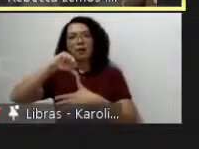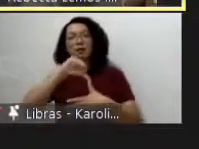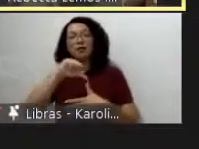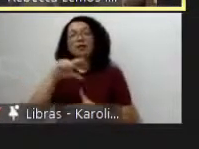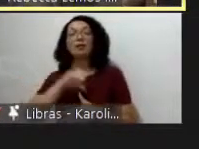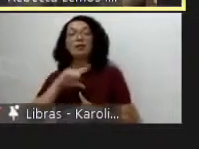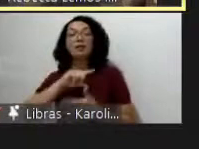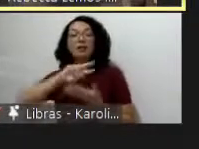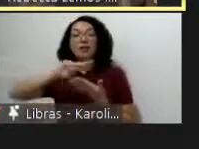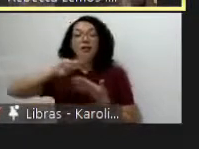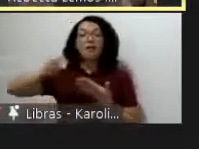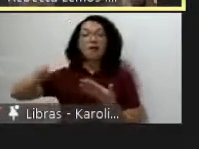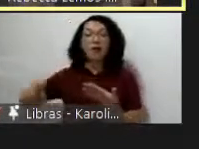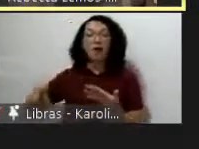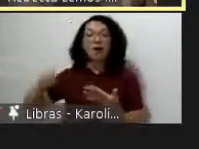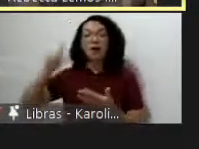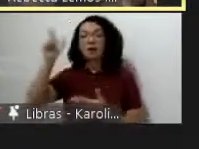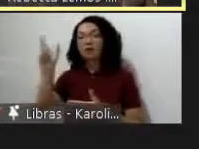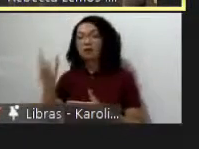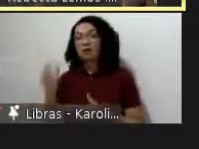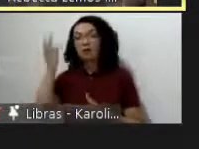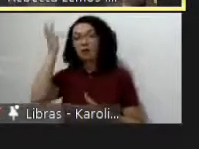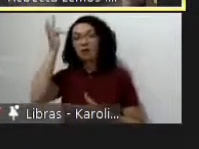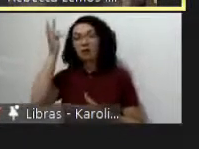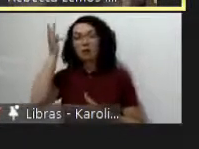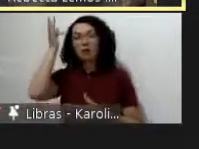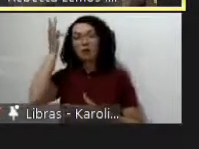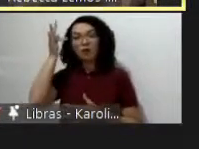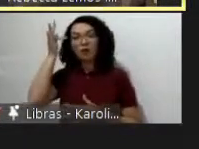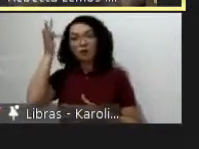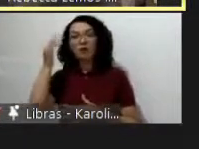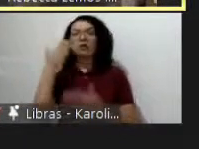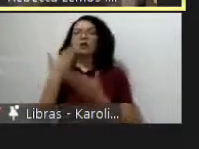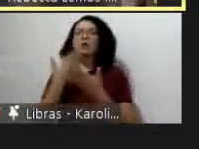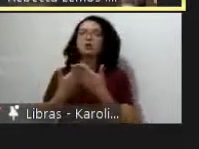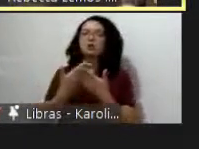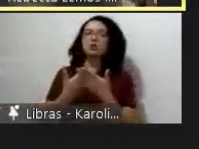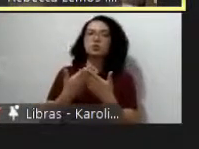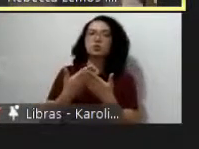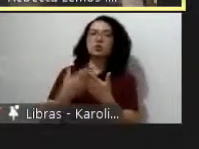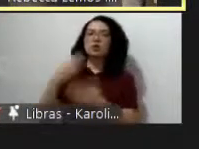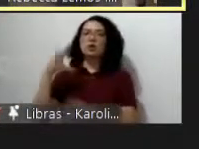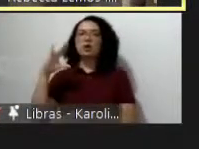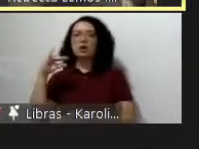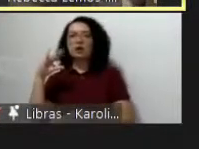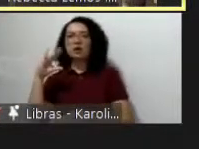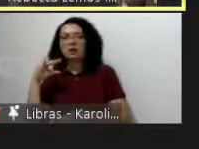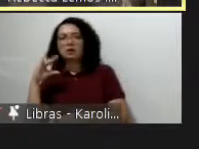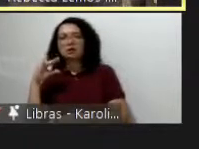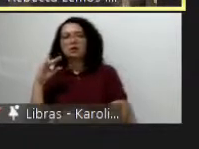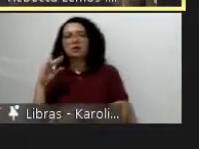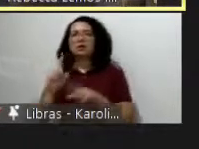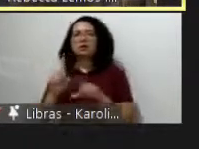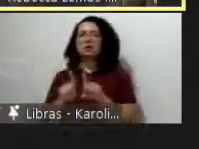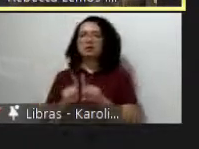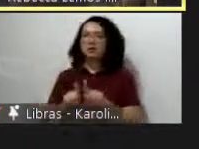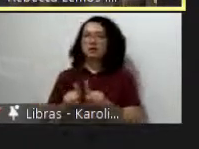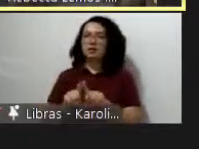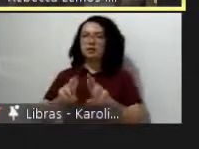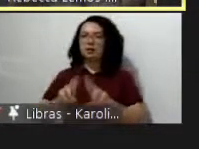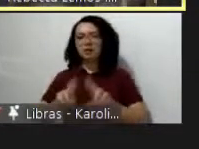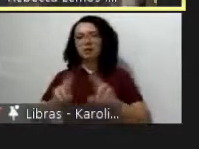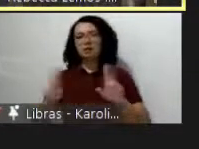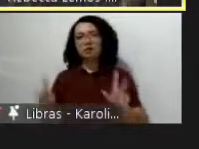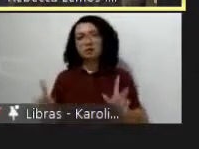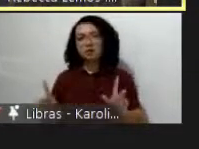discutiram as ciências na América Latina e o que que poderia nos diferenciar da ciências